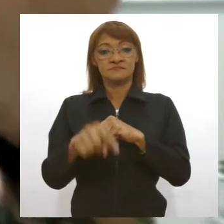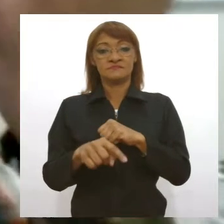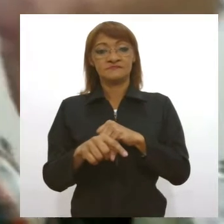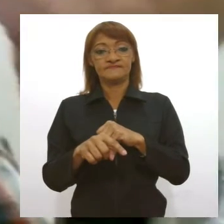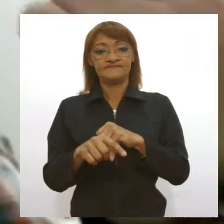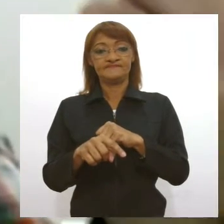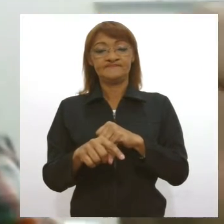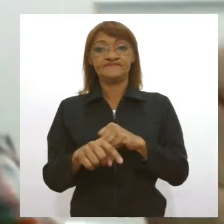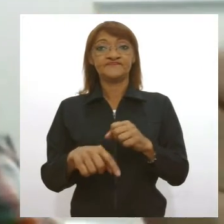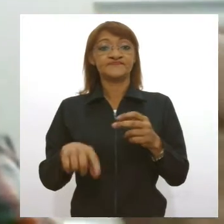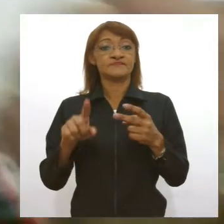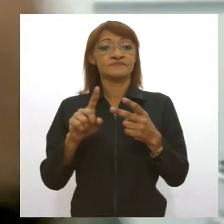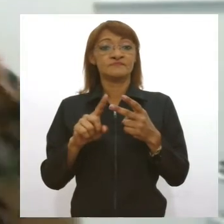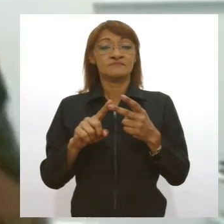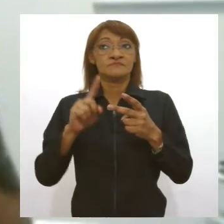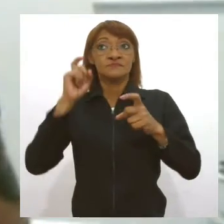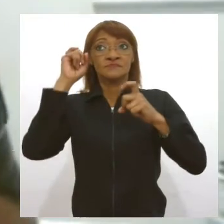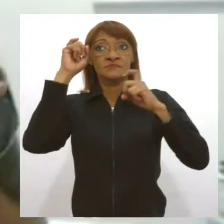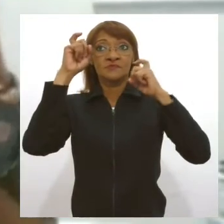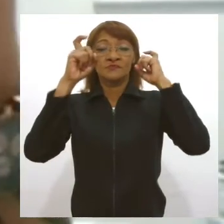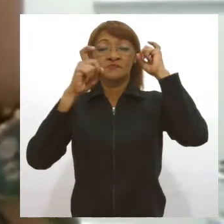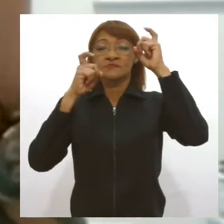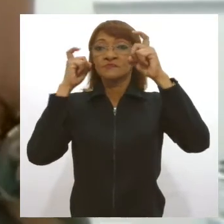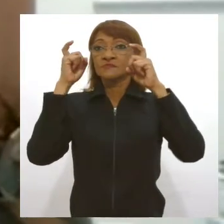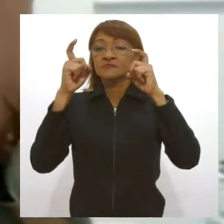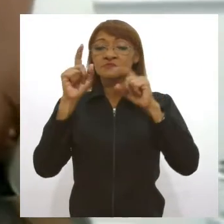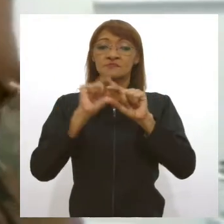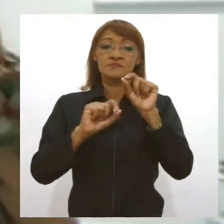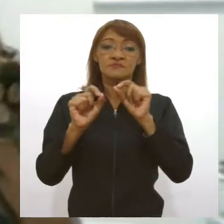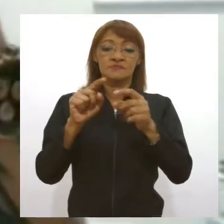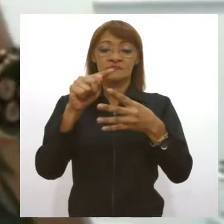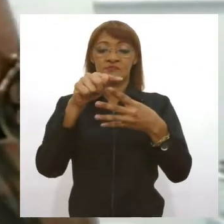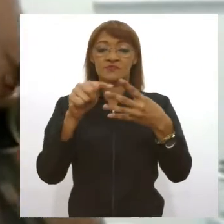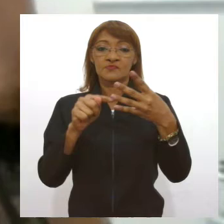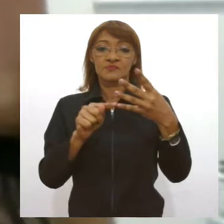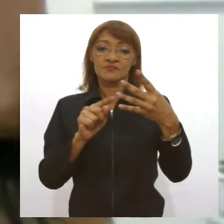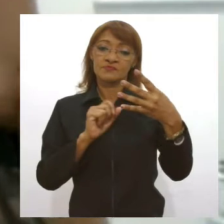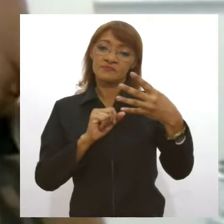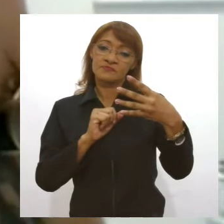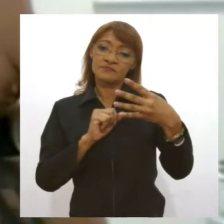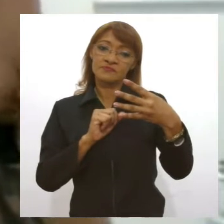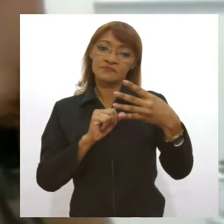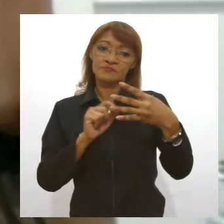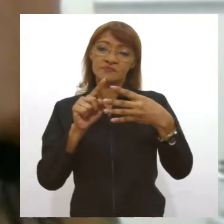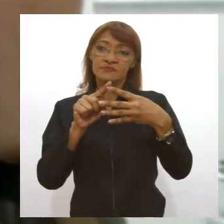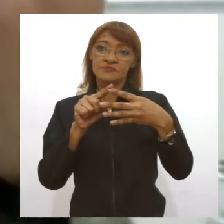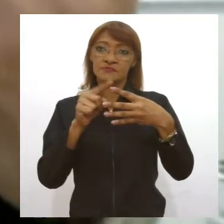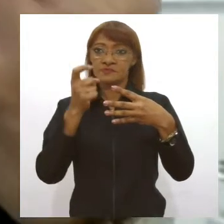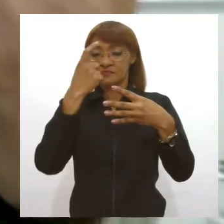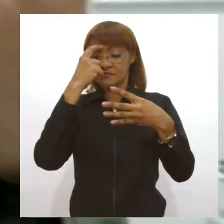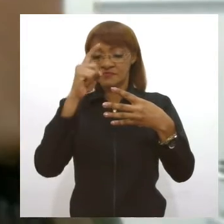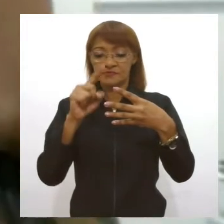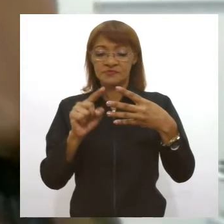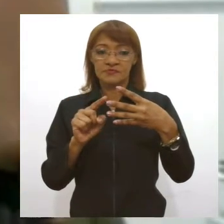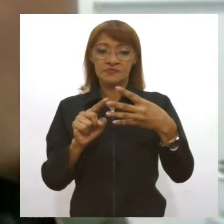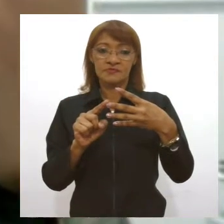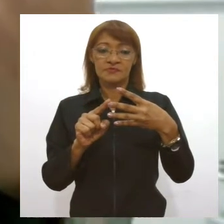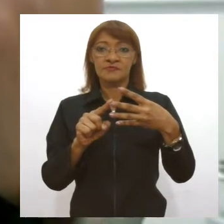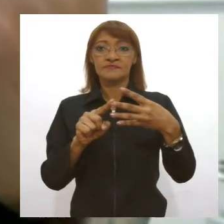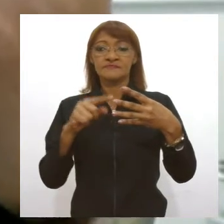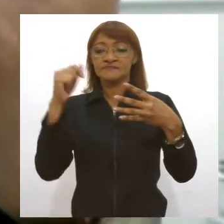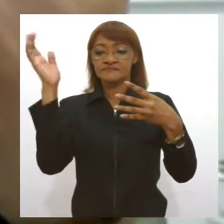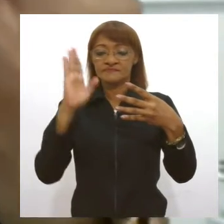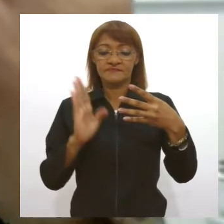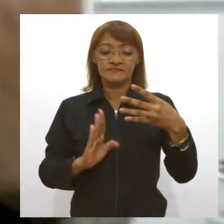existem as variantes de preocupação. São quatro variantes de preocupação. A indiana, a brasileira,